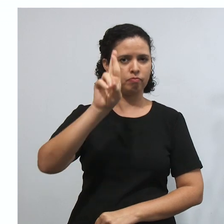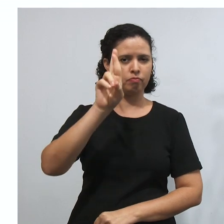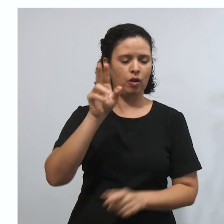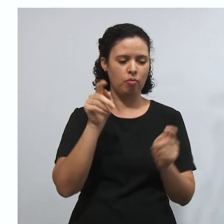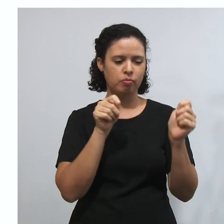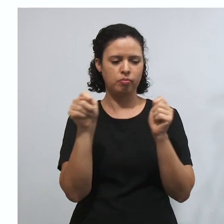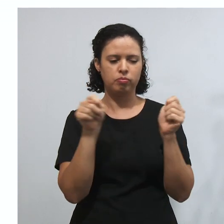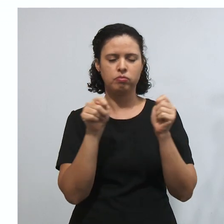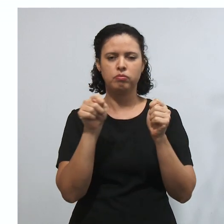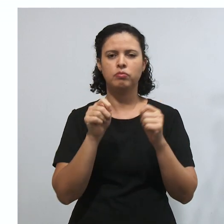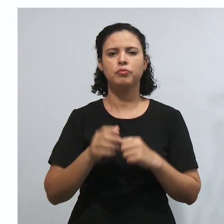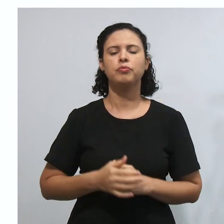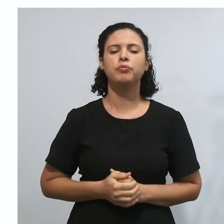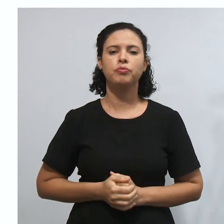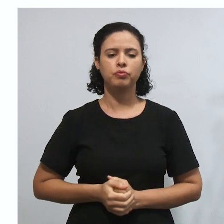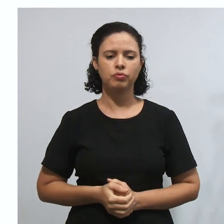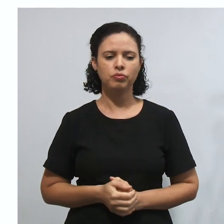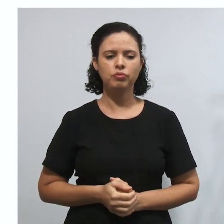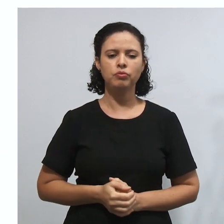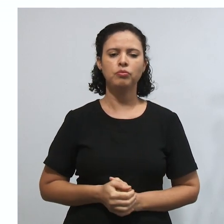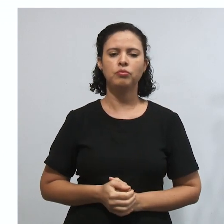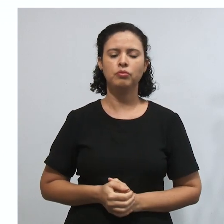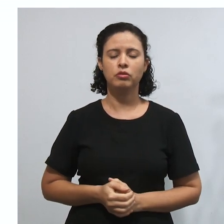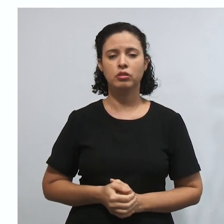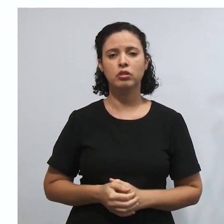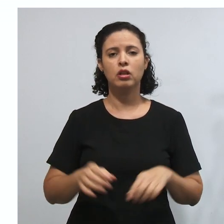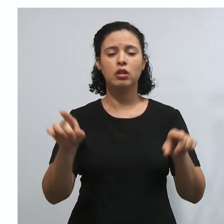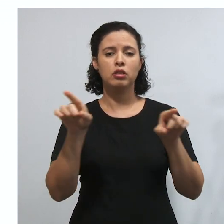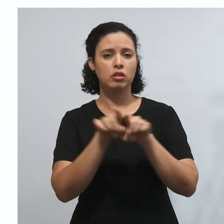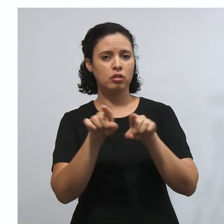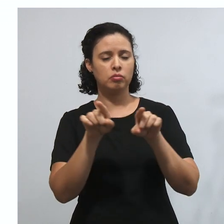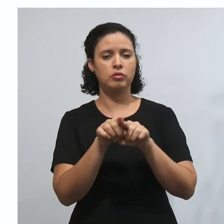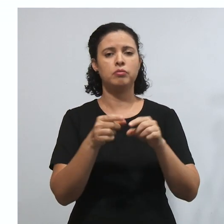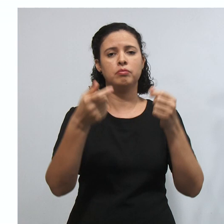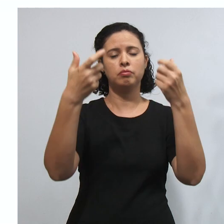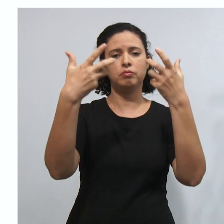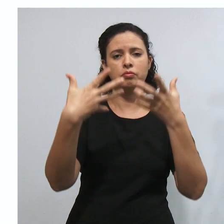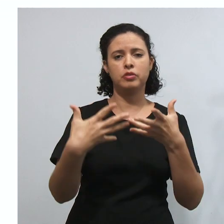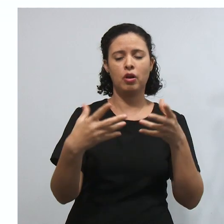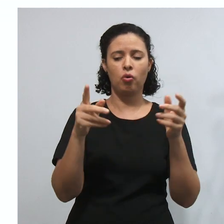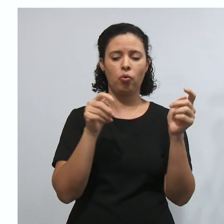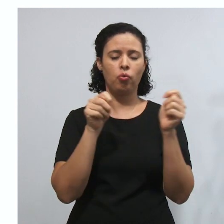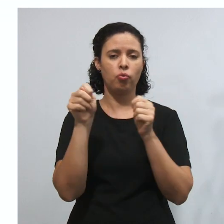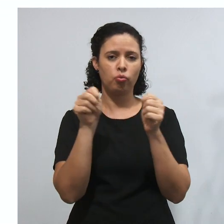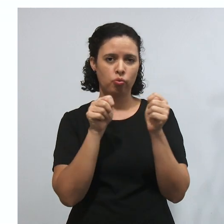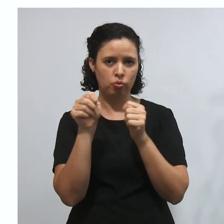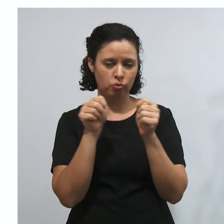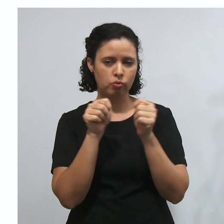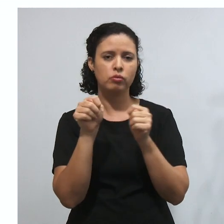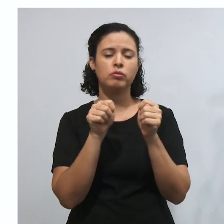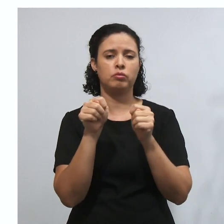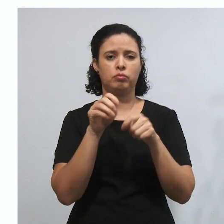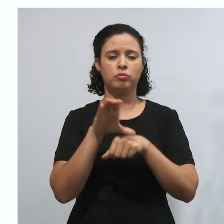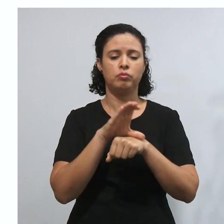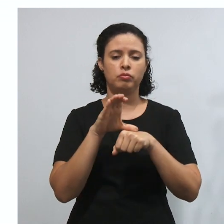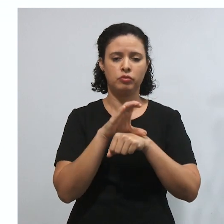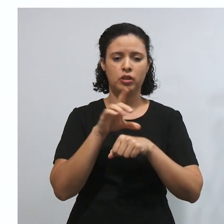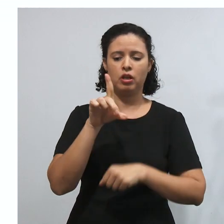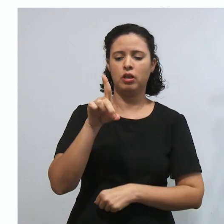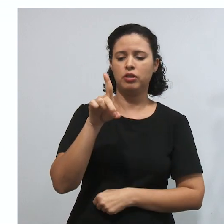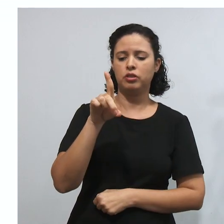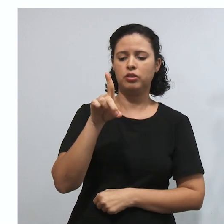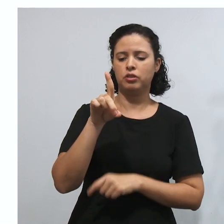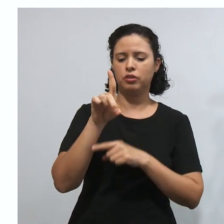aqui, falaremos sobre o Controle de Constitucionalidade difuso e também o Concentrado, tá certo?